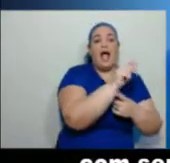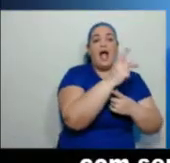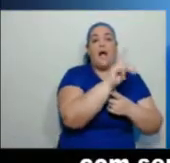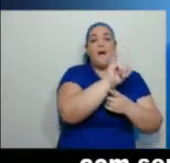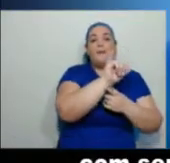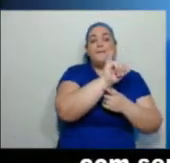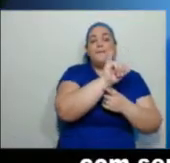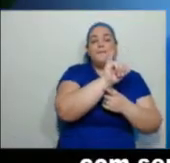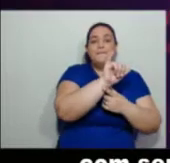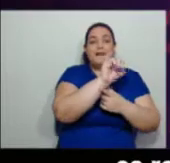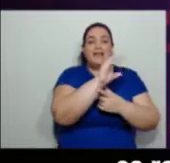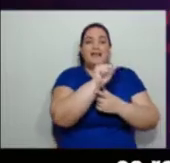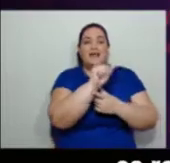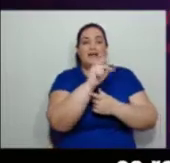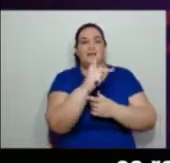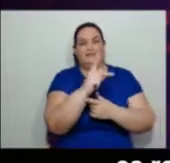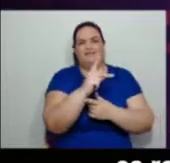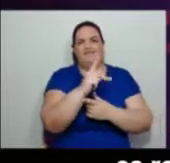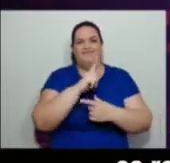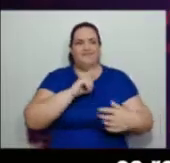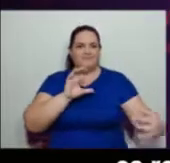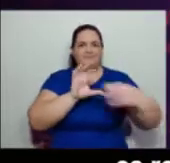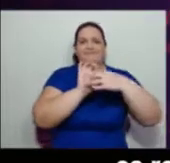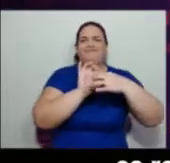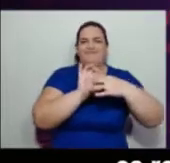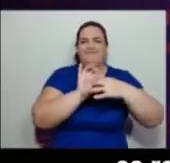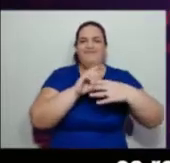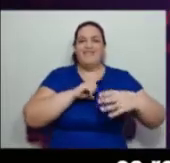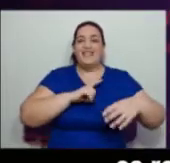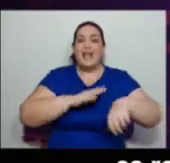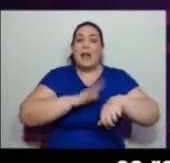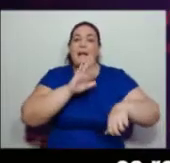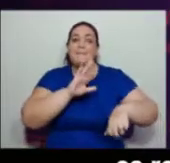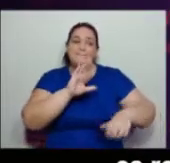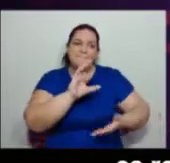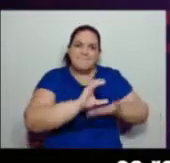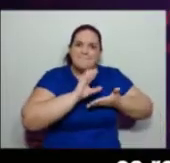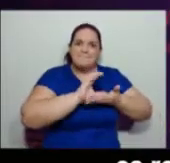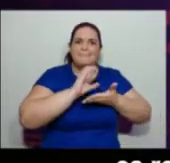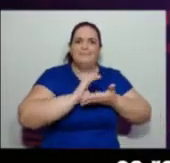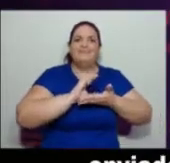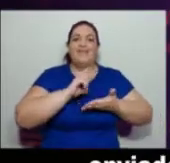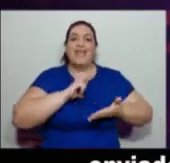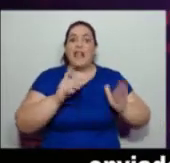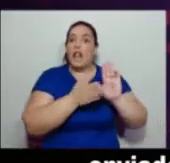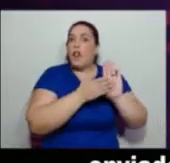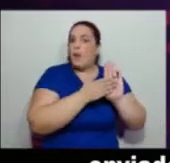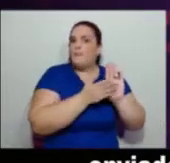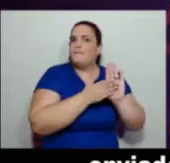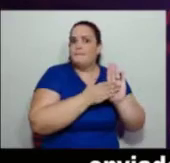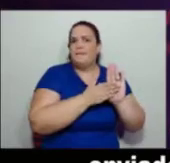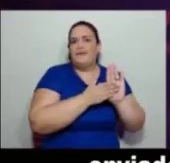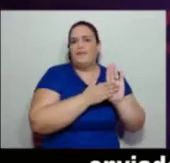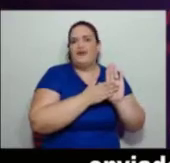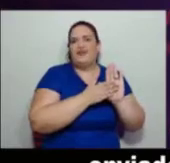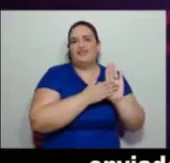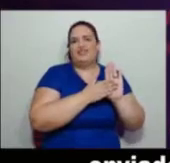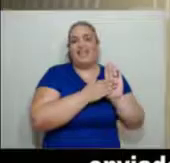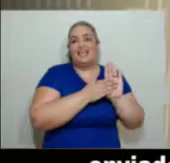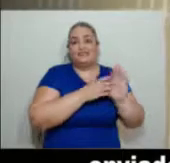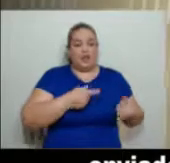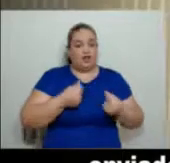e Vale da Sorte. Os recursos são disponibilizados mediante projetos enviados pelas APAIS, que são